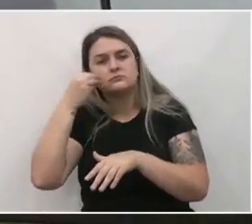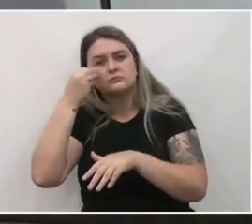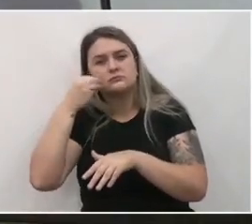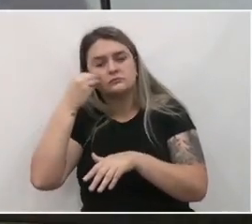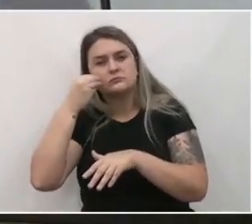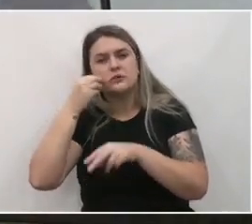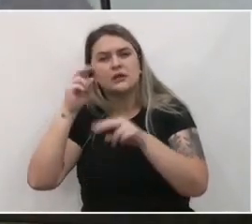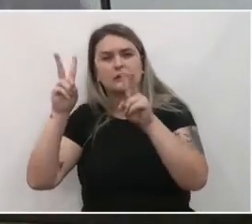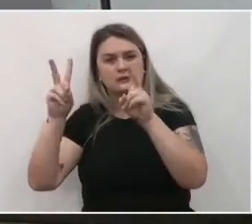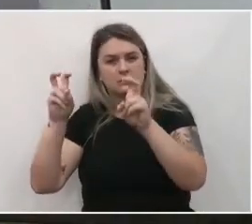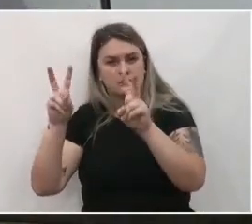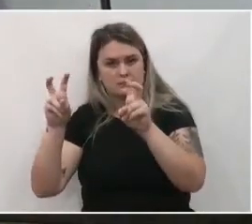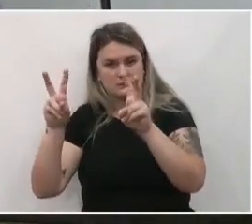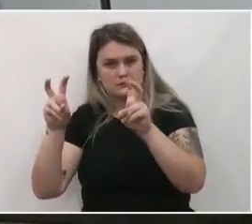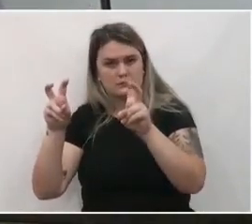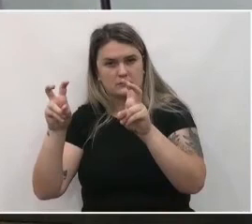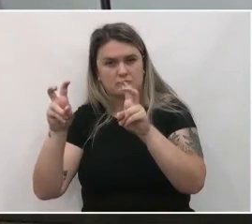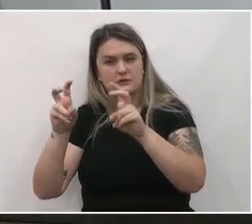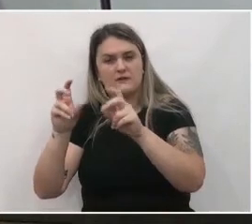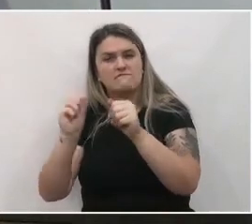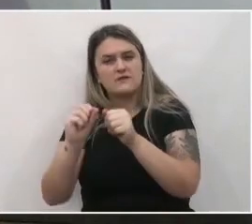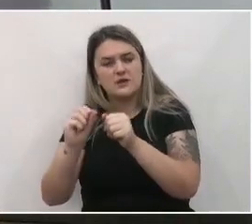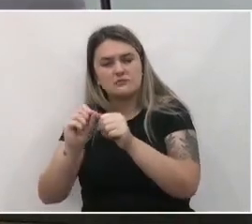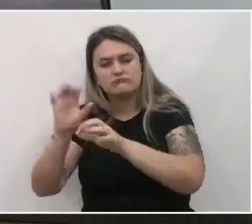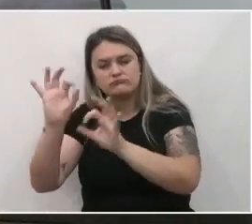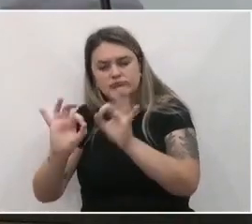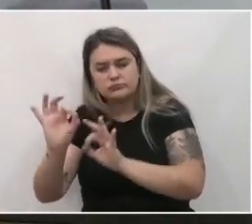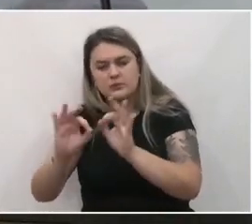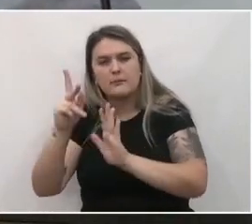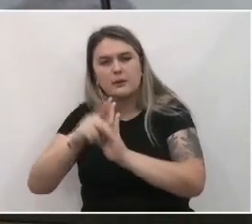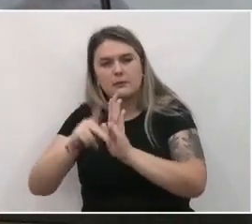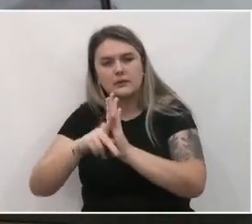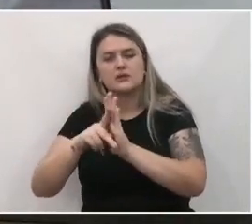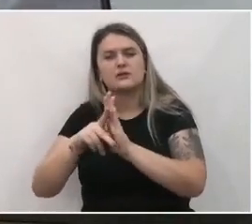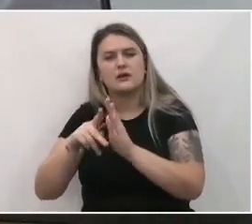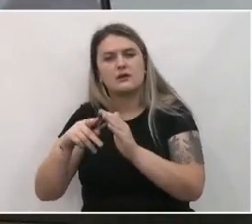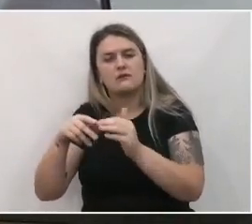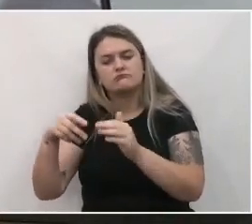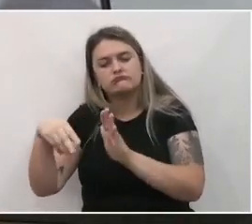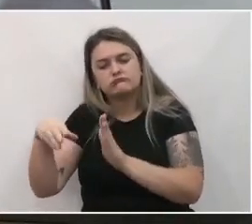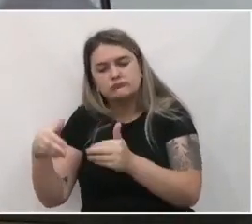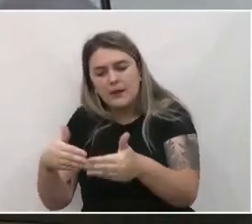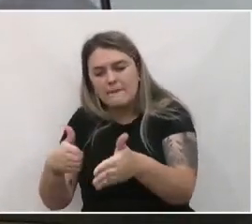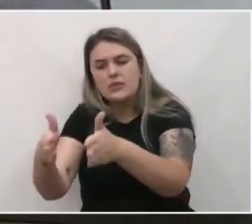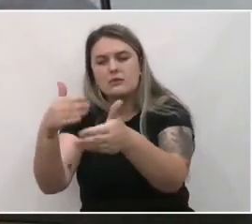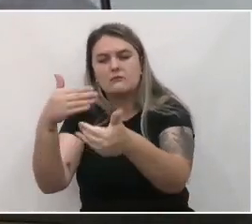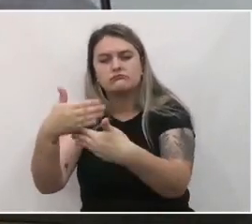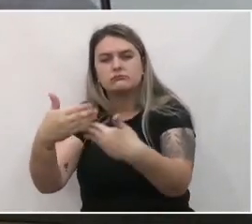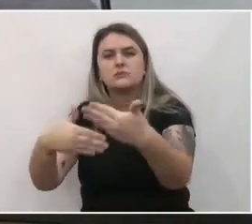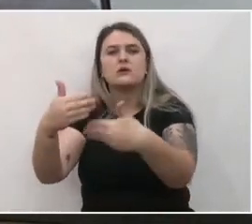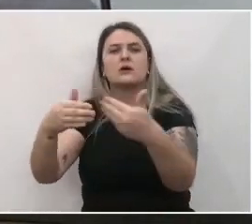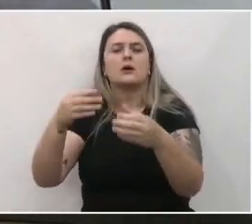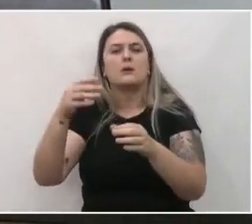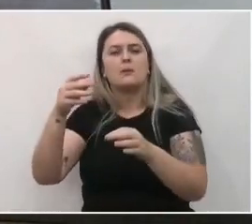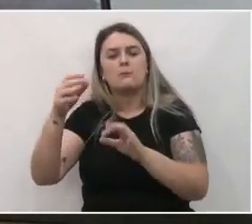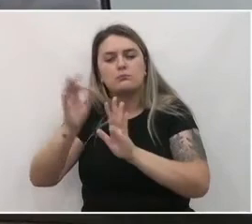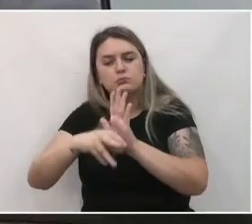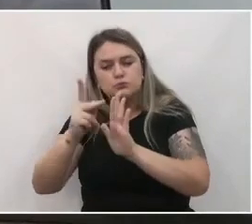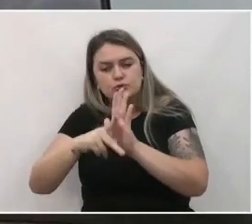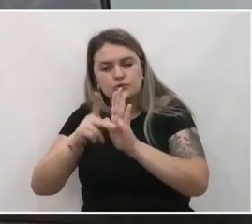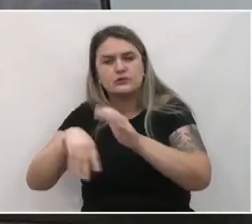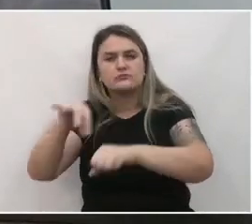temática de elaboração de planos diretores, planos ambientais, projetos urbanos de arquitetura,